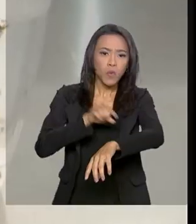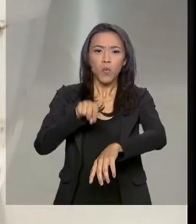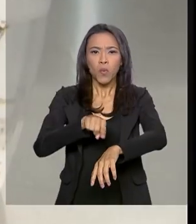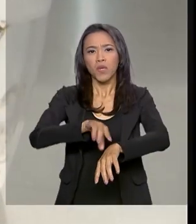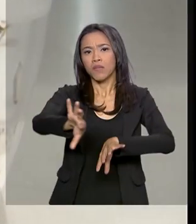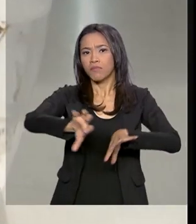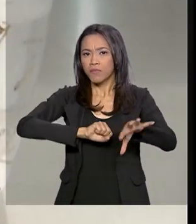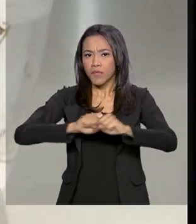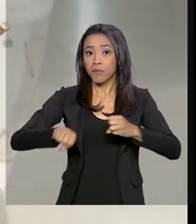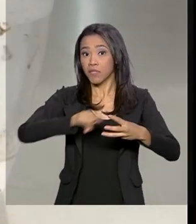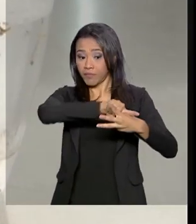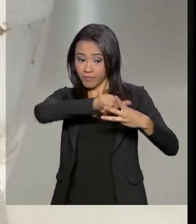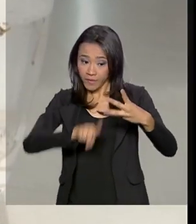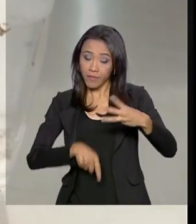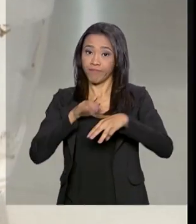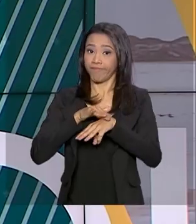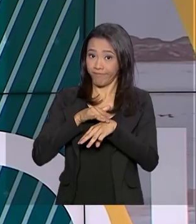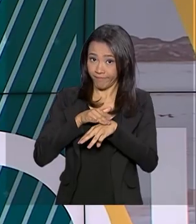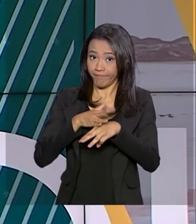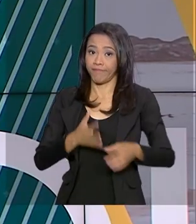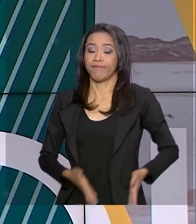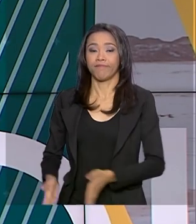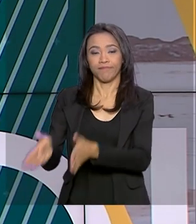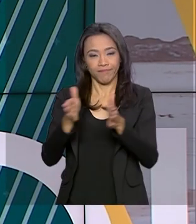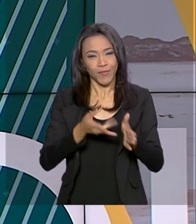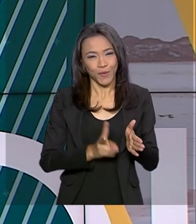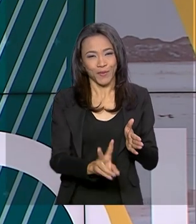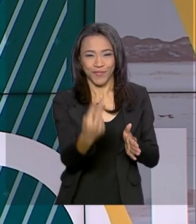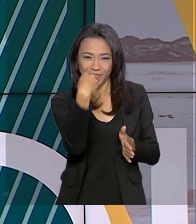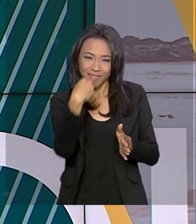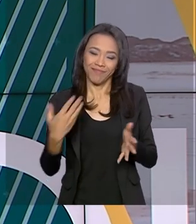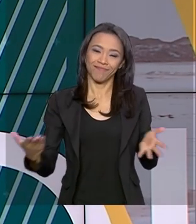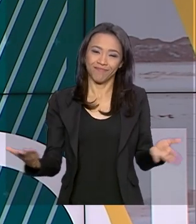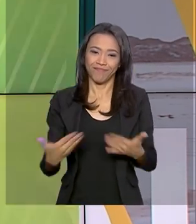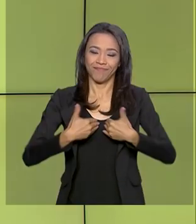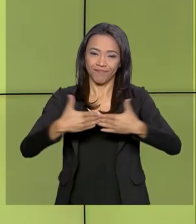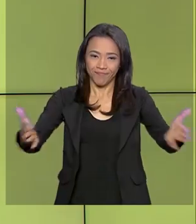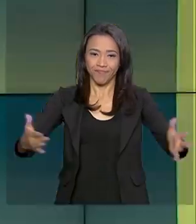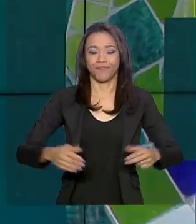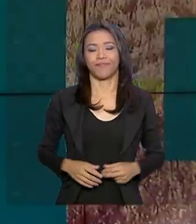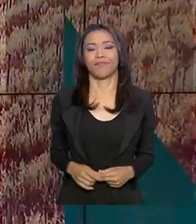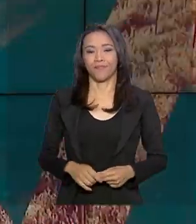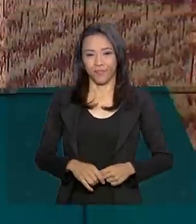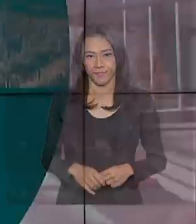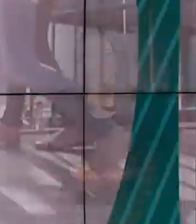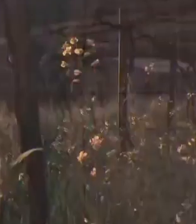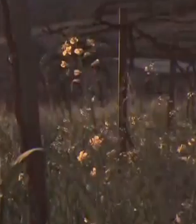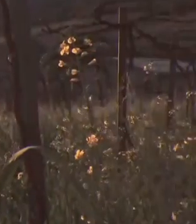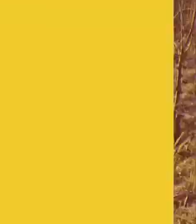transmissor da dengue, zika e chikungunya. Fique com a gente. O Brasil em Dia já está no ar.